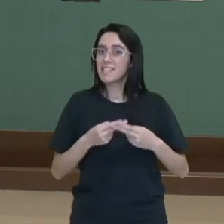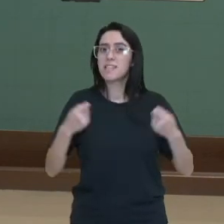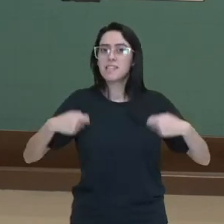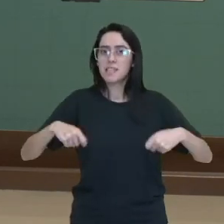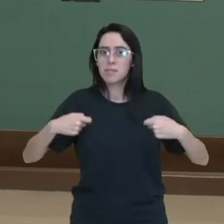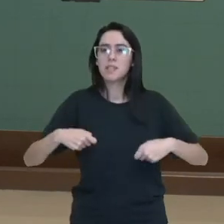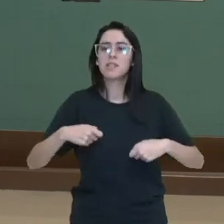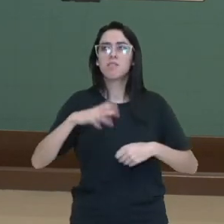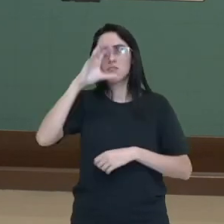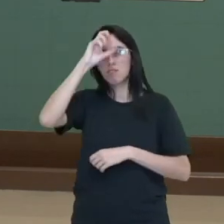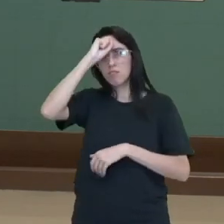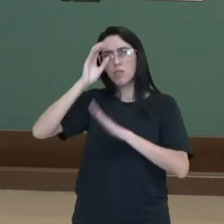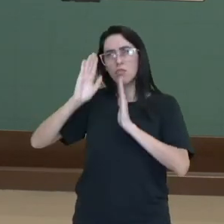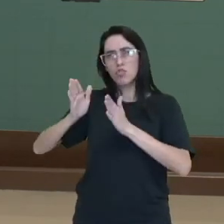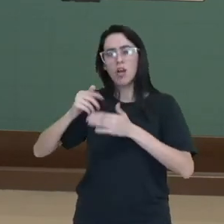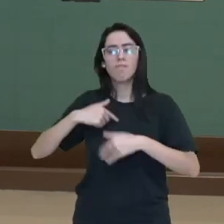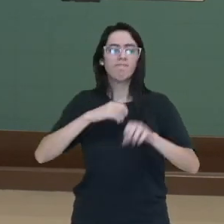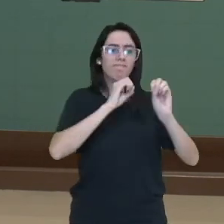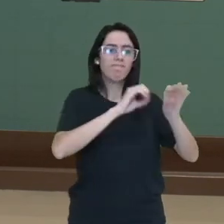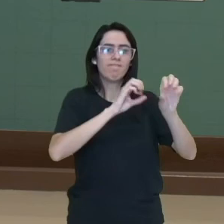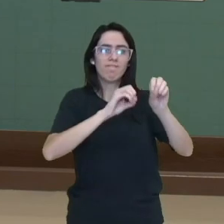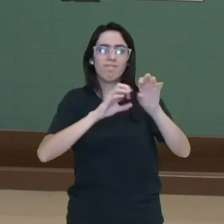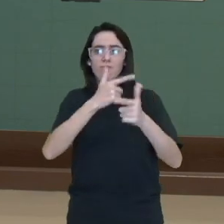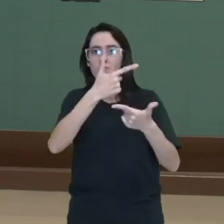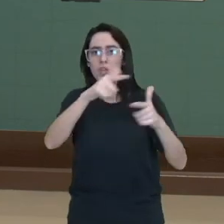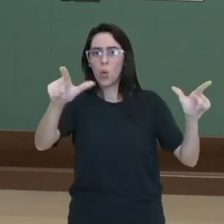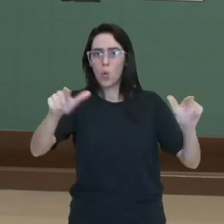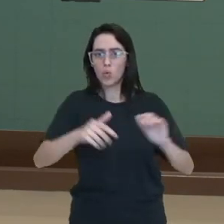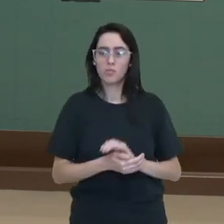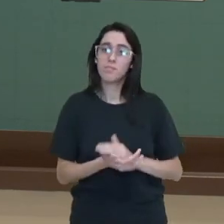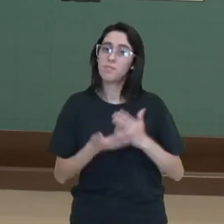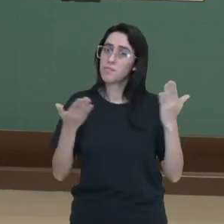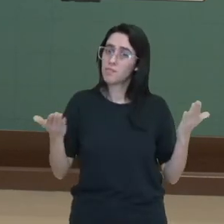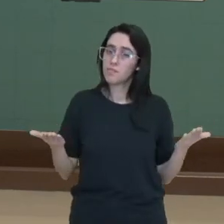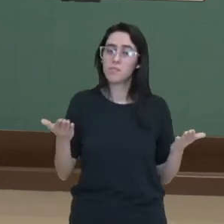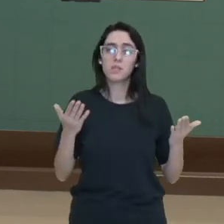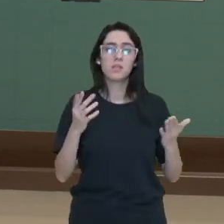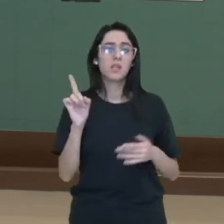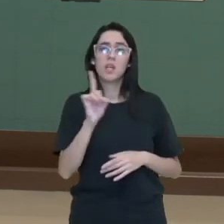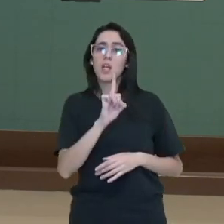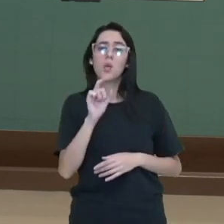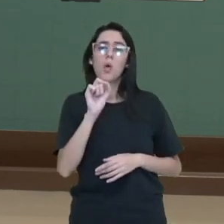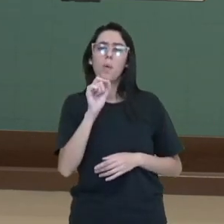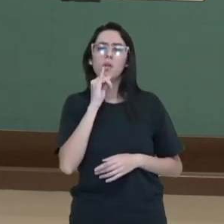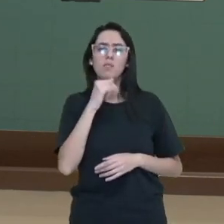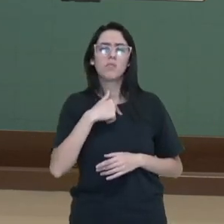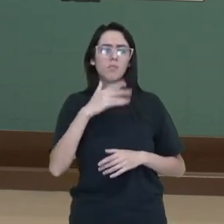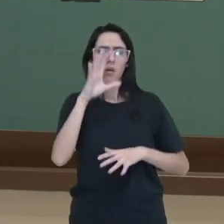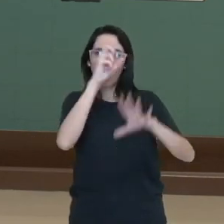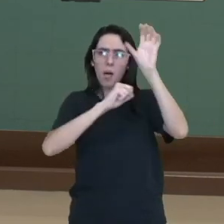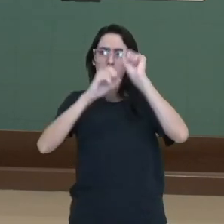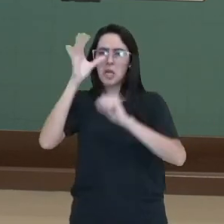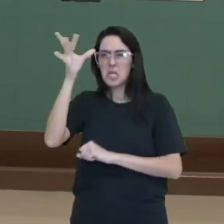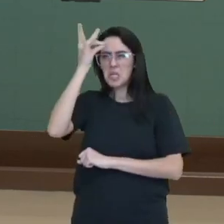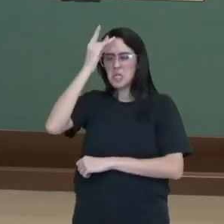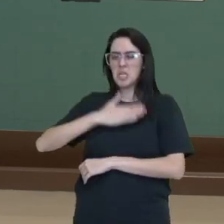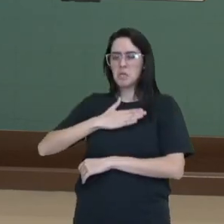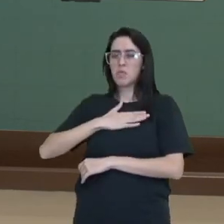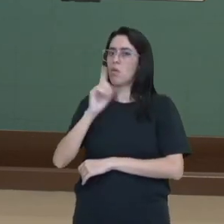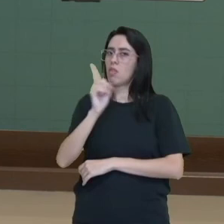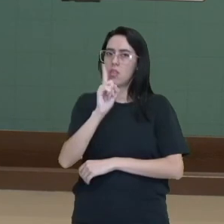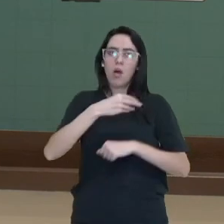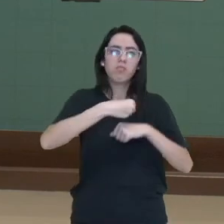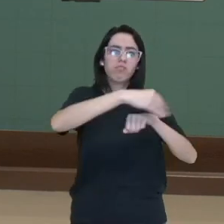aprendeu aos seus companheiros. Ou seja, não guarda aquilo que ele aprendeu só para ele, ele passa para